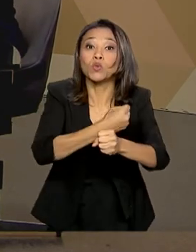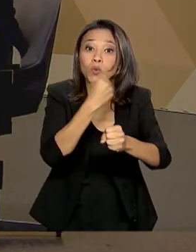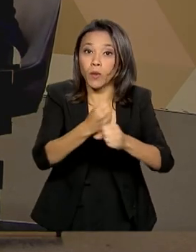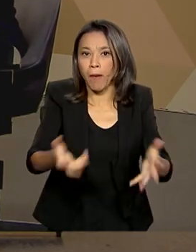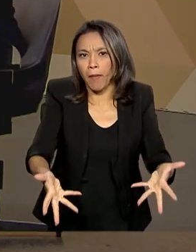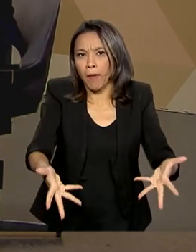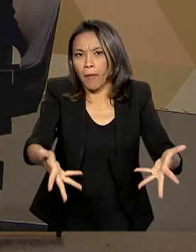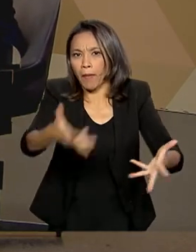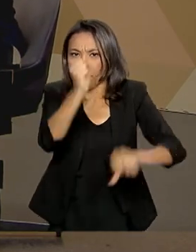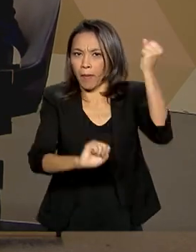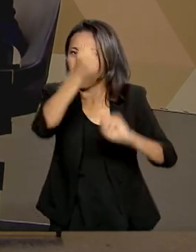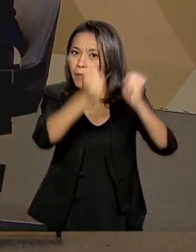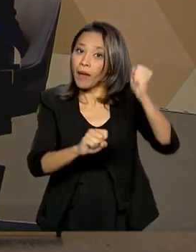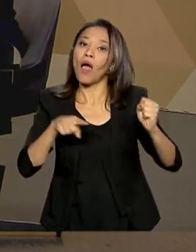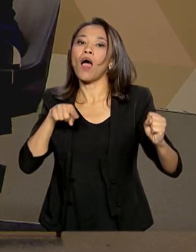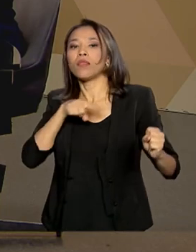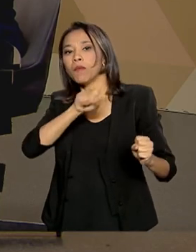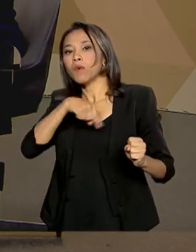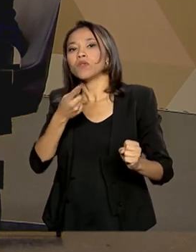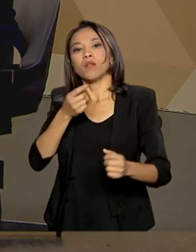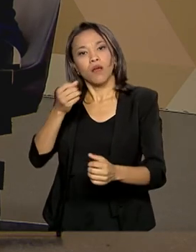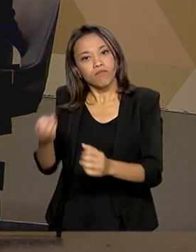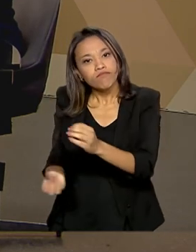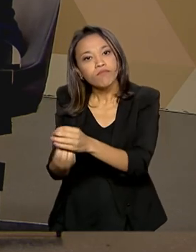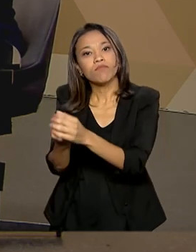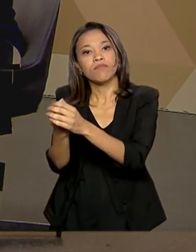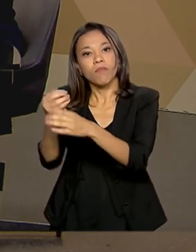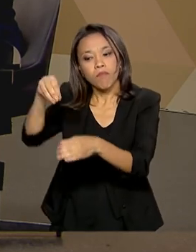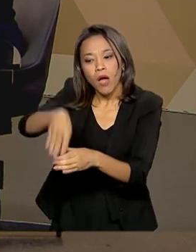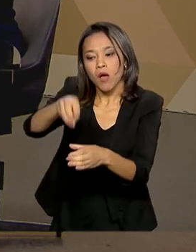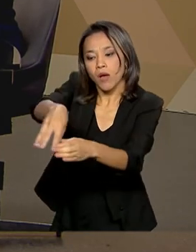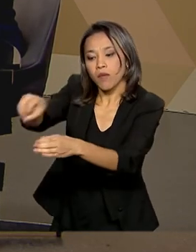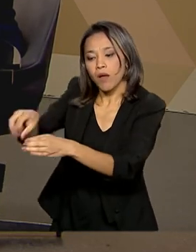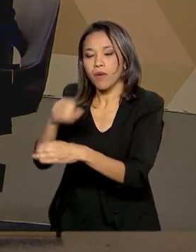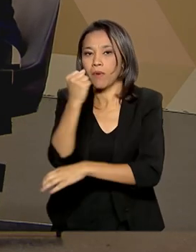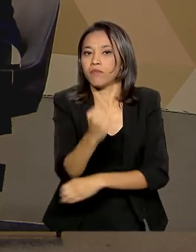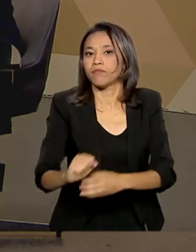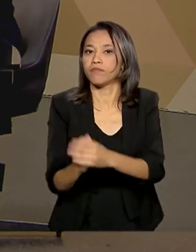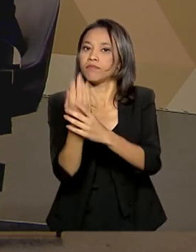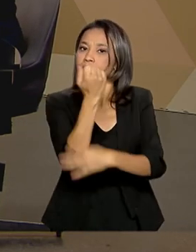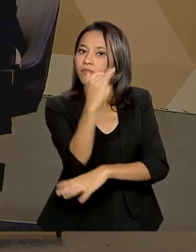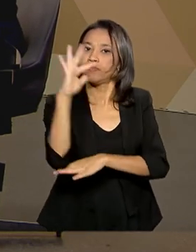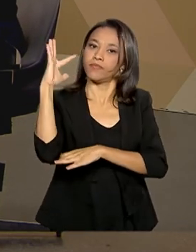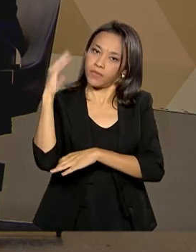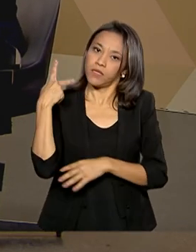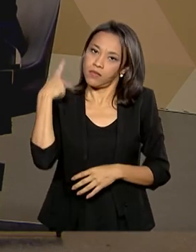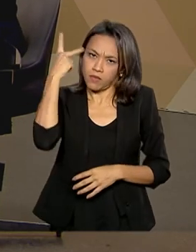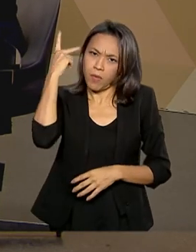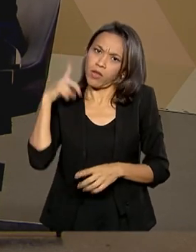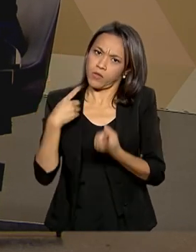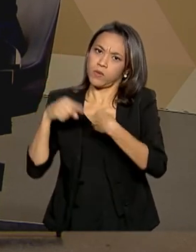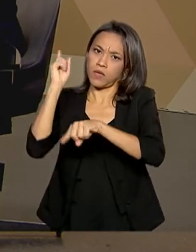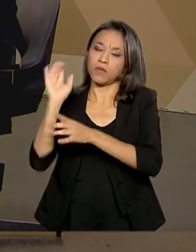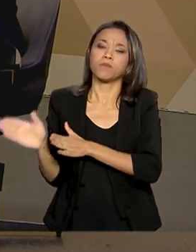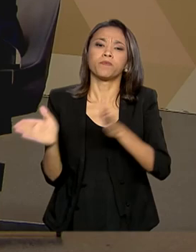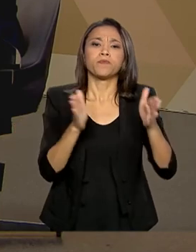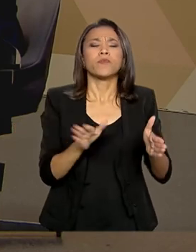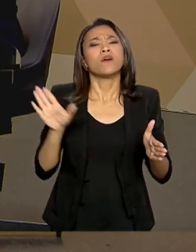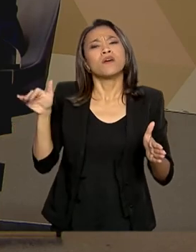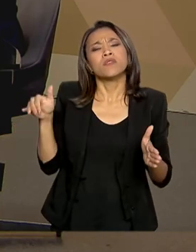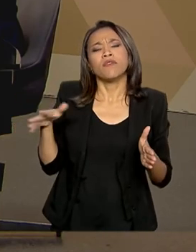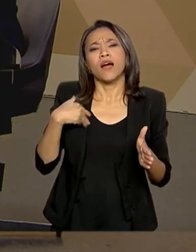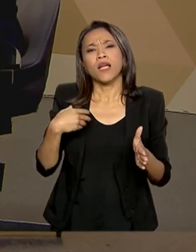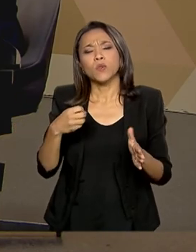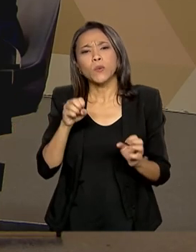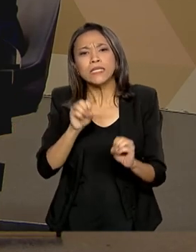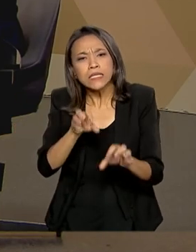pagamento da multa propriamente dito. Exatamente. São Paulo foi um sucesso total nisso aí. Agora, você falou um pouquinho da questão da educação ambiental, dessa